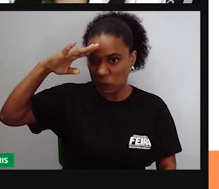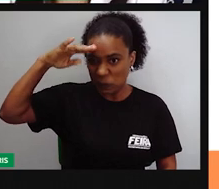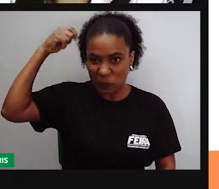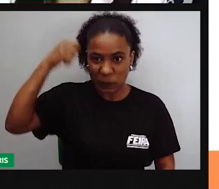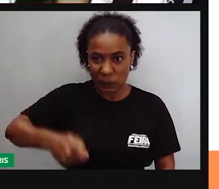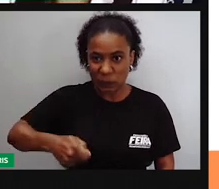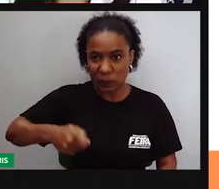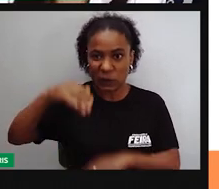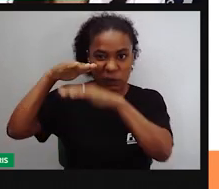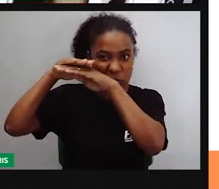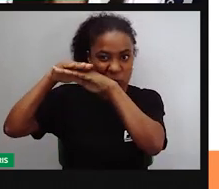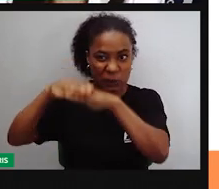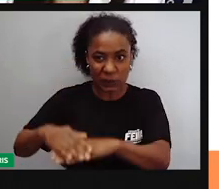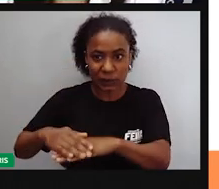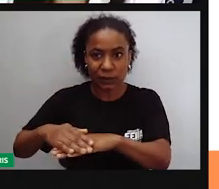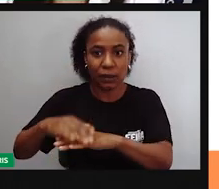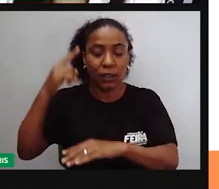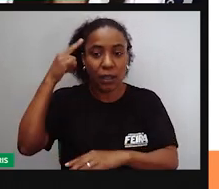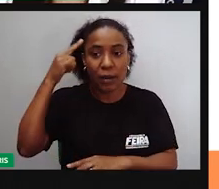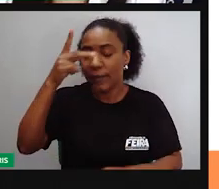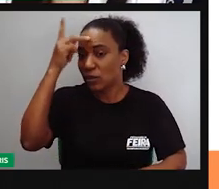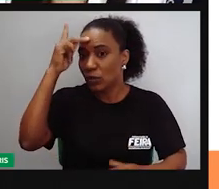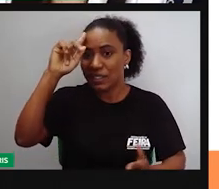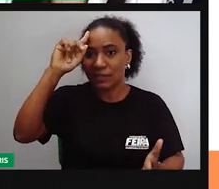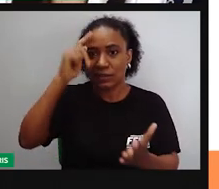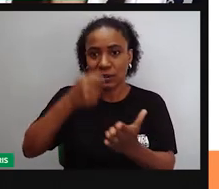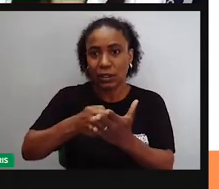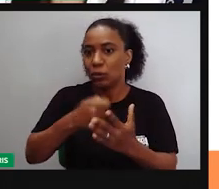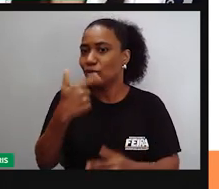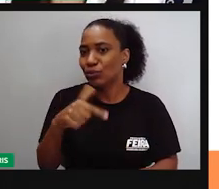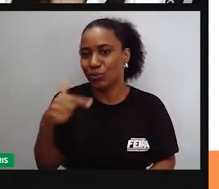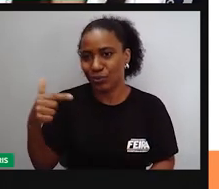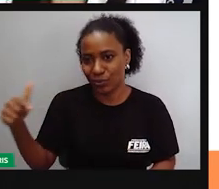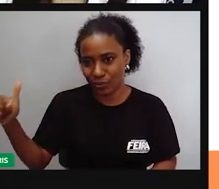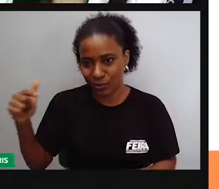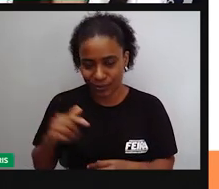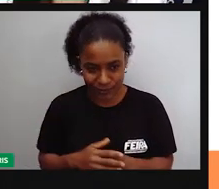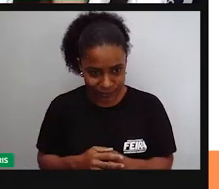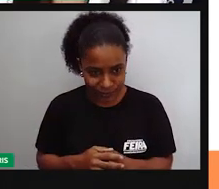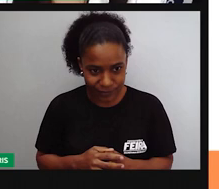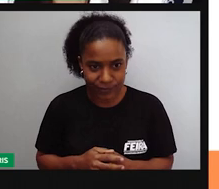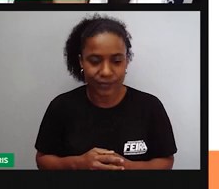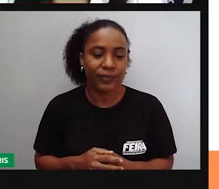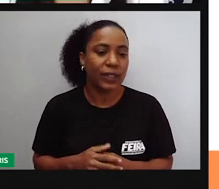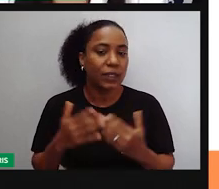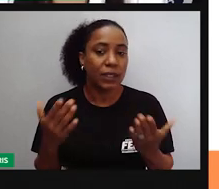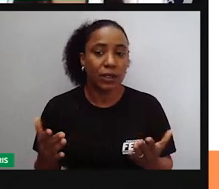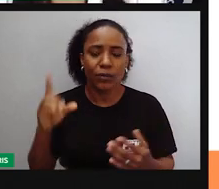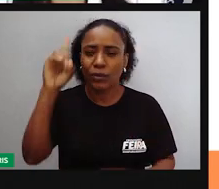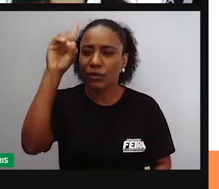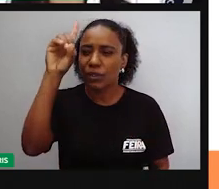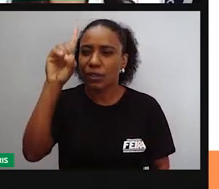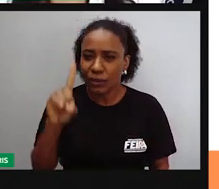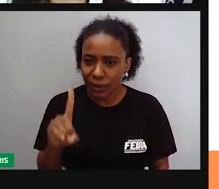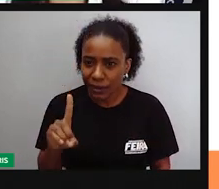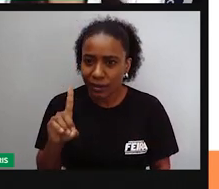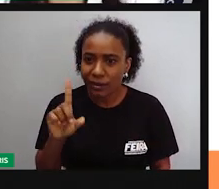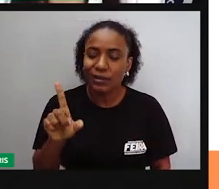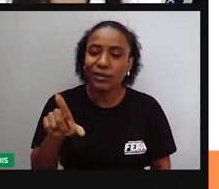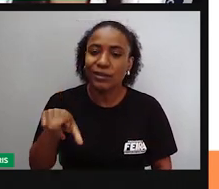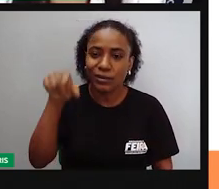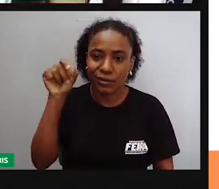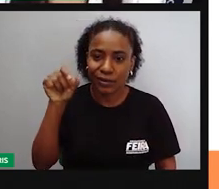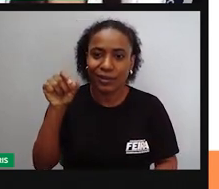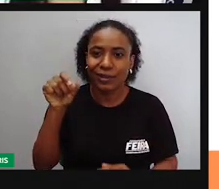onde o poder de escolha foi tirado das pessoas. Quando a gente fala em eleger uma diretoria, a gente está falando aí de um processo